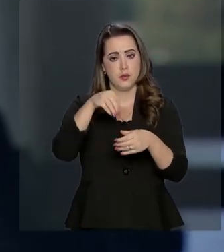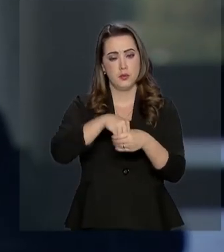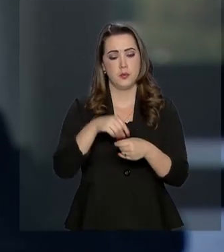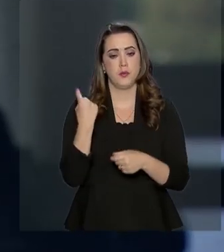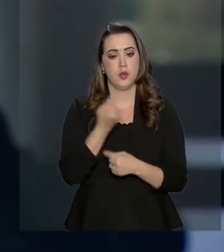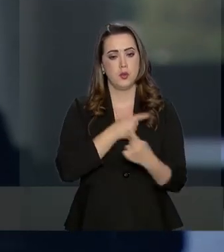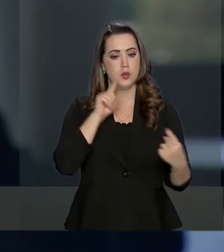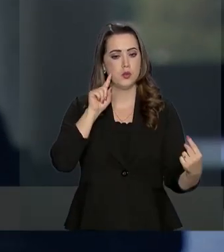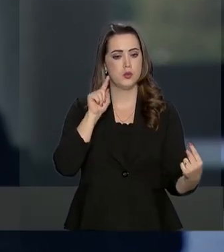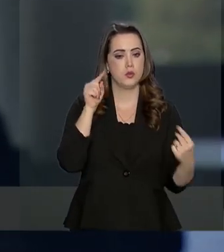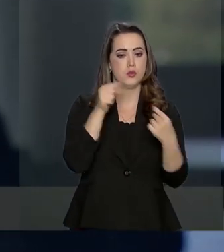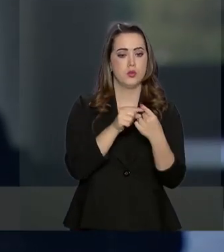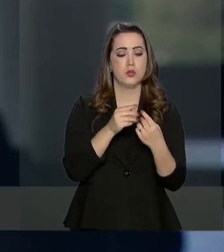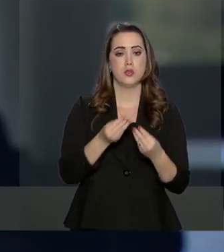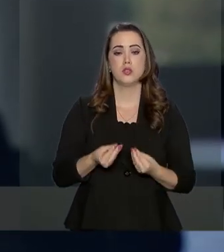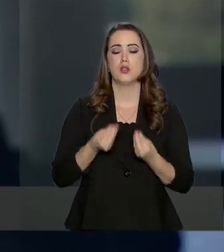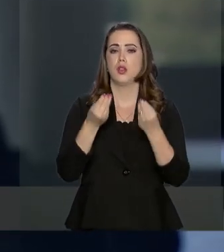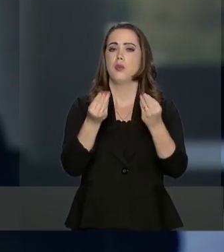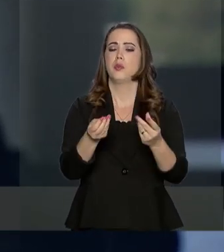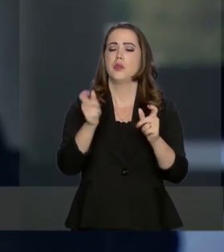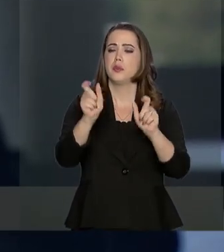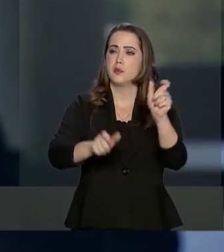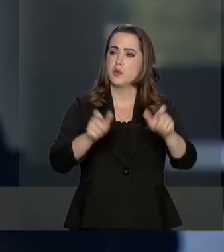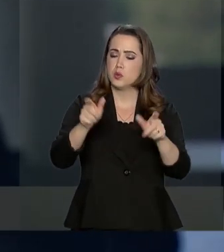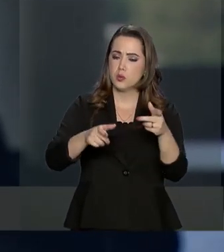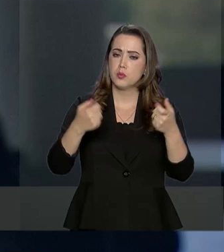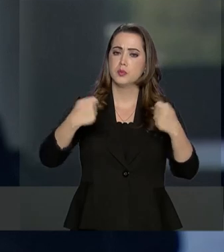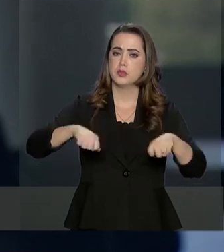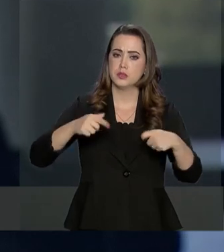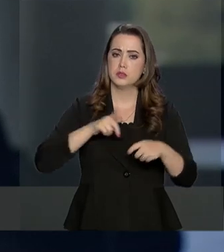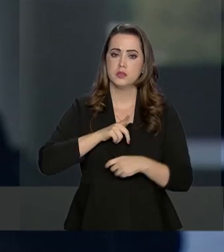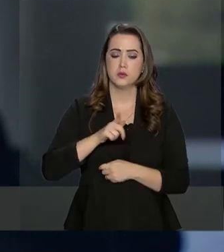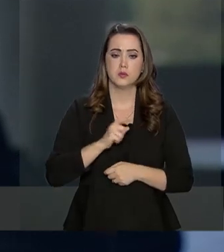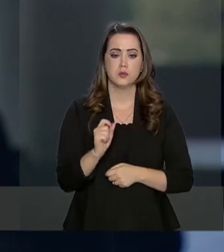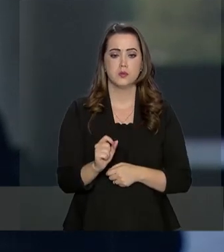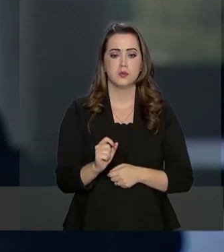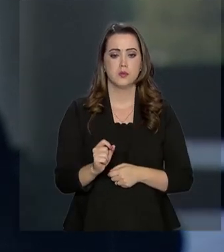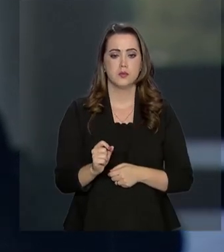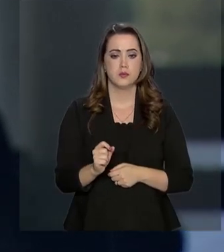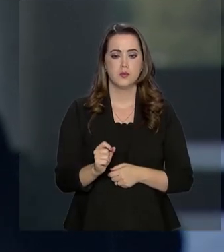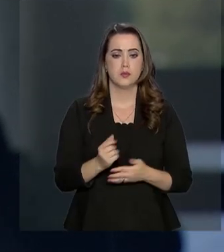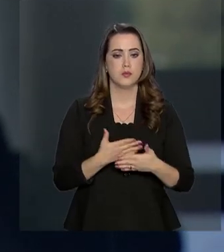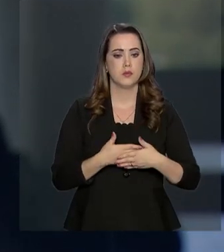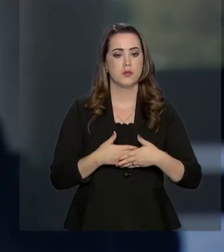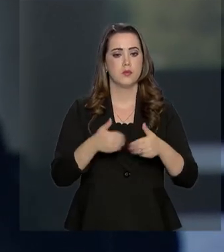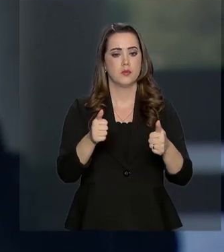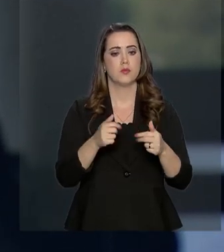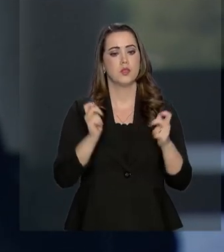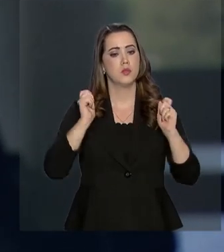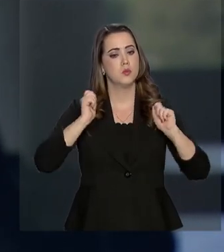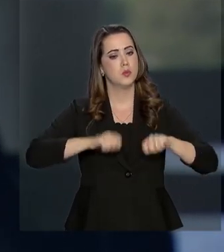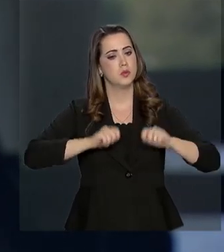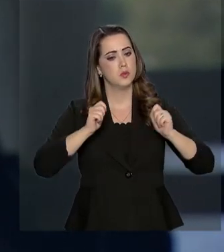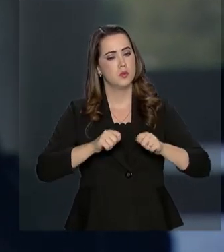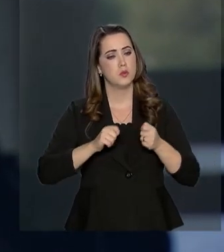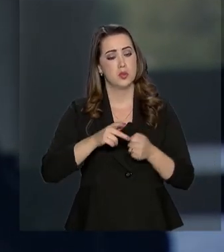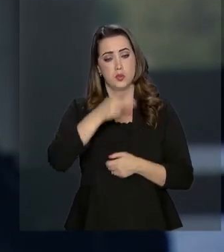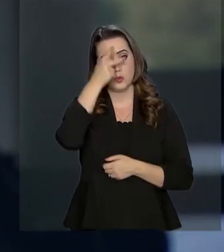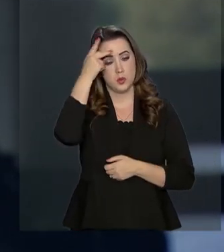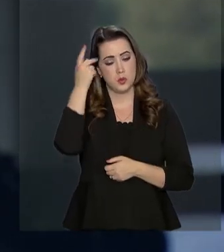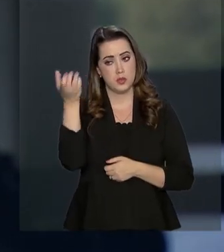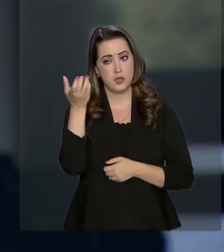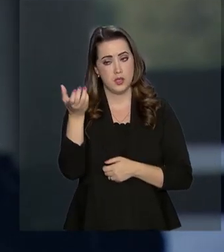objetivo é dar o protagonismo que o cidadão merece e melhorar a nossa capacidade de atrair